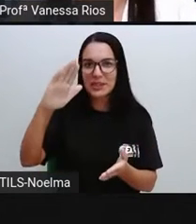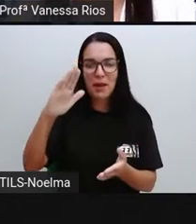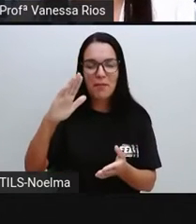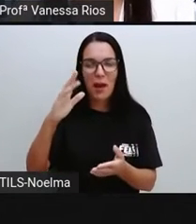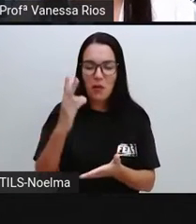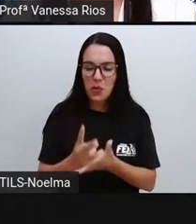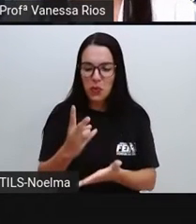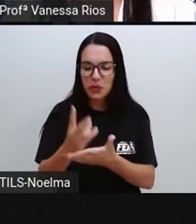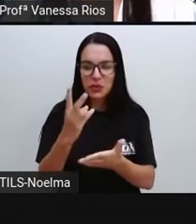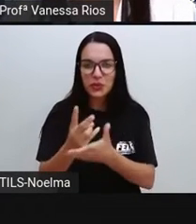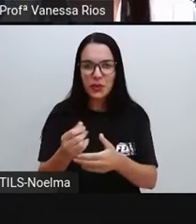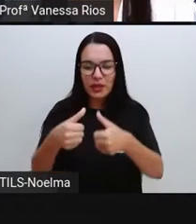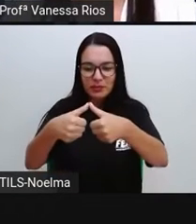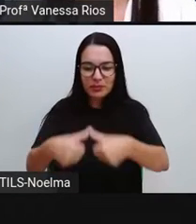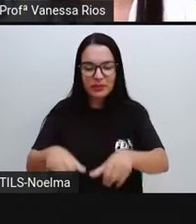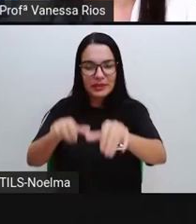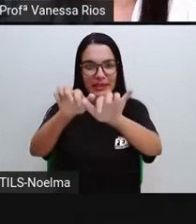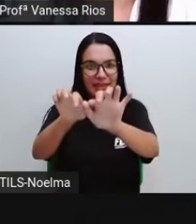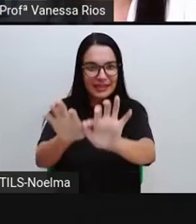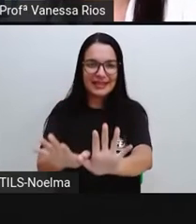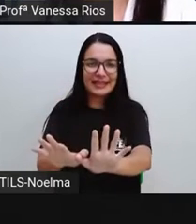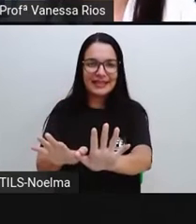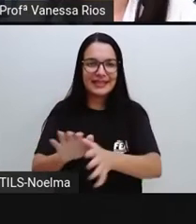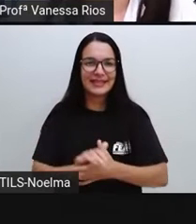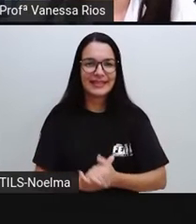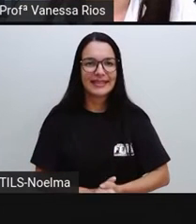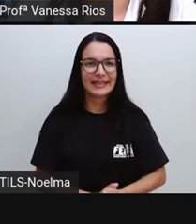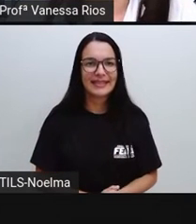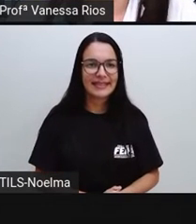que um processo passe para o outro.